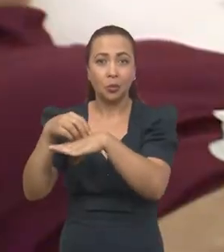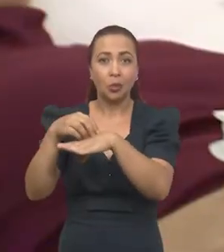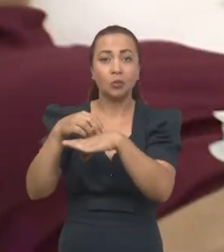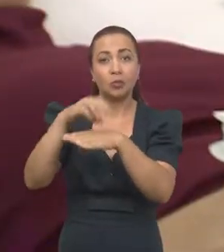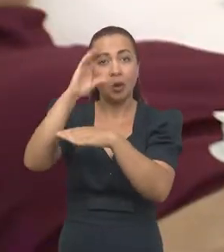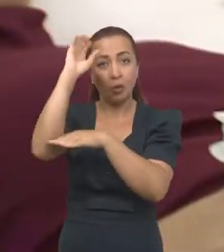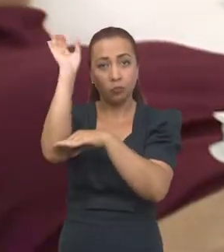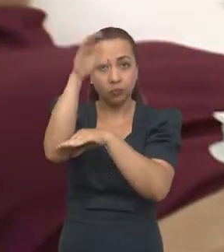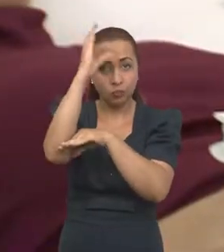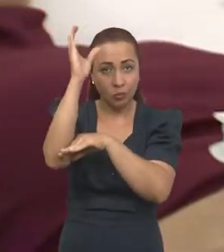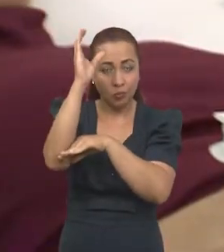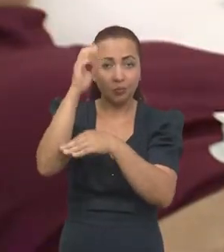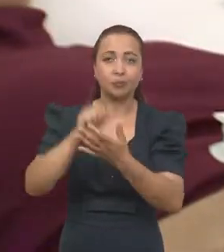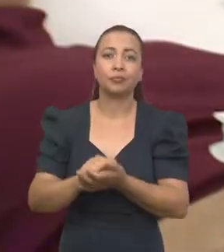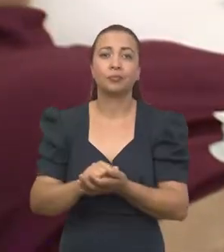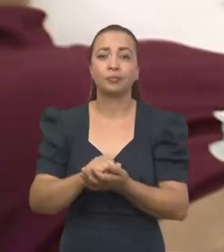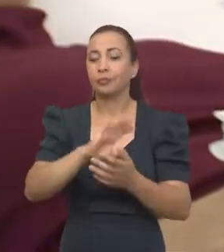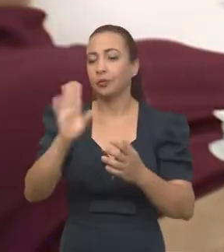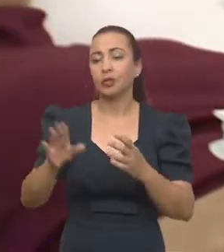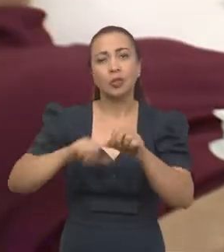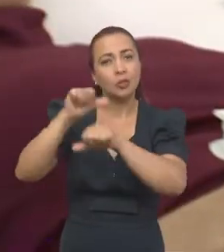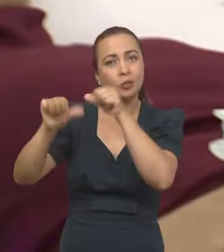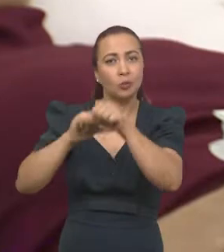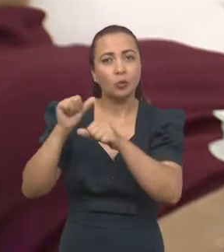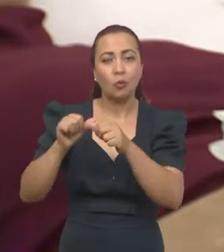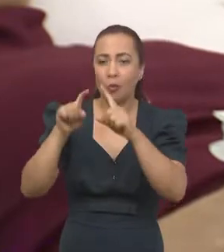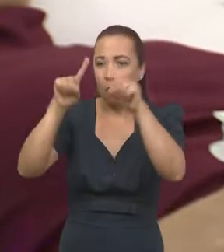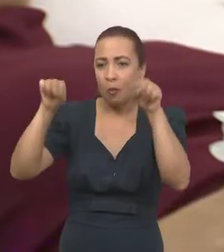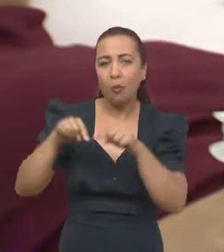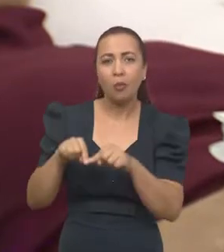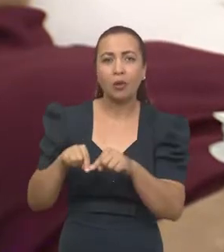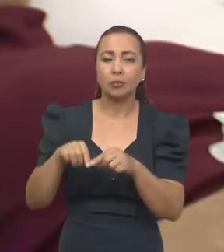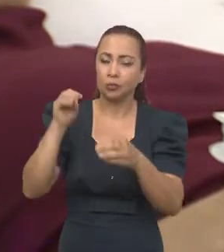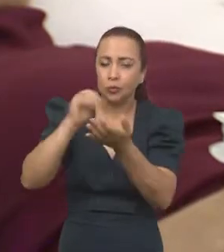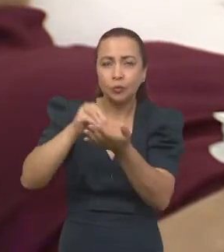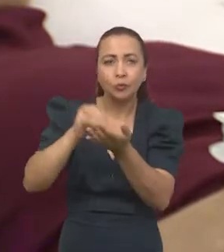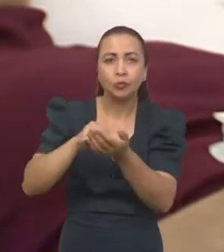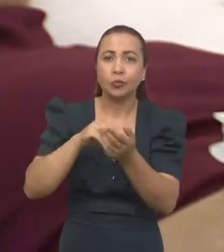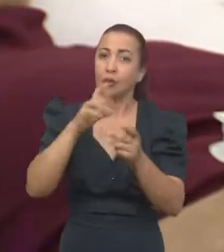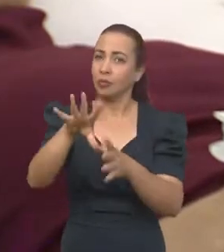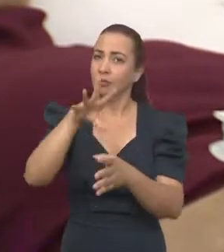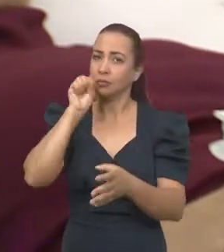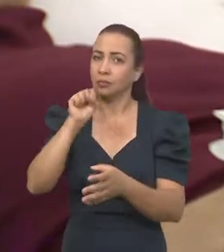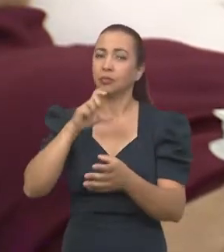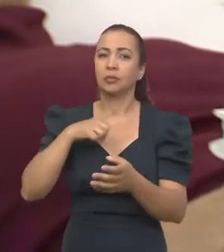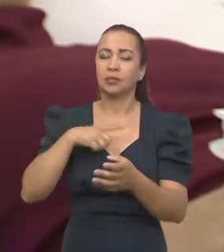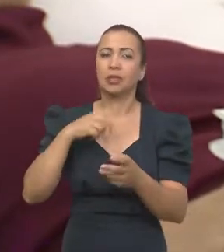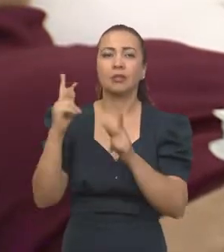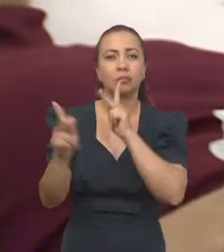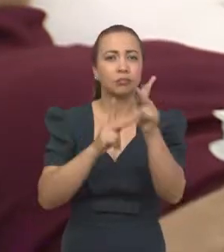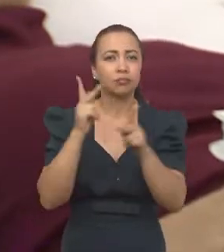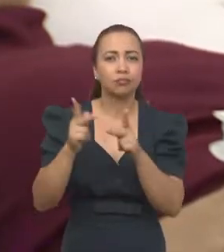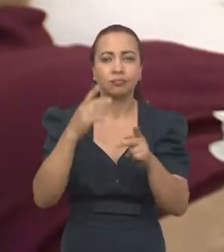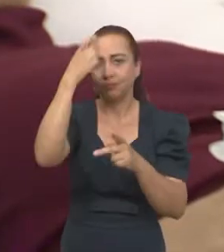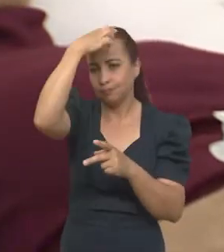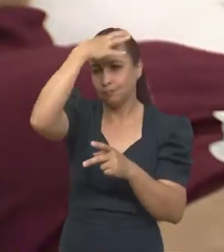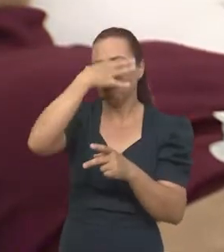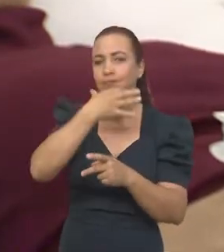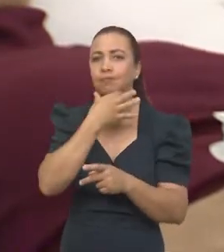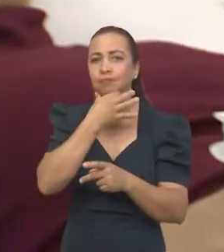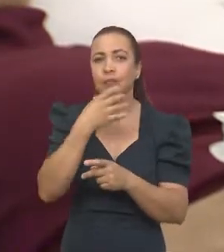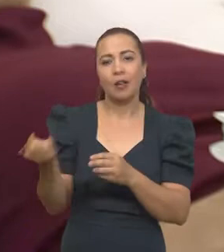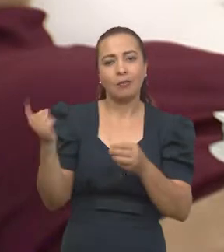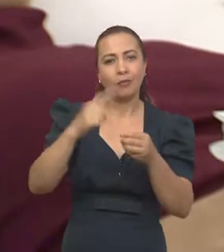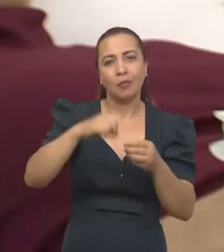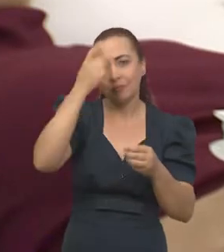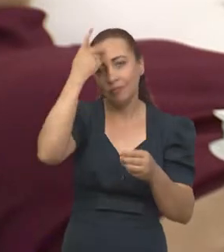Desde que o paciente desenvolva um quadro de insuficiência respiratória e ele tem indicação de ventilação não invasiva, esse tipo de interface veio